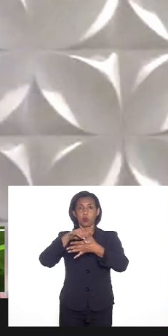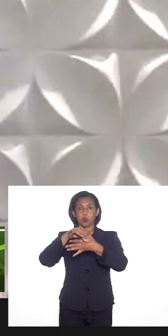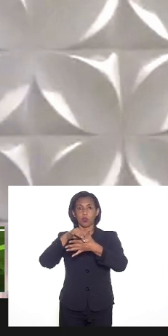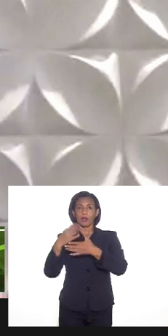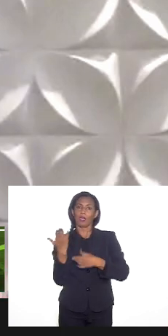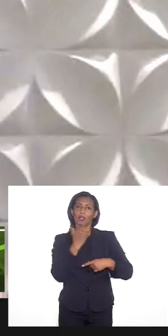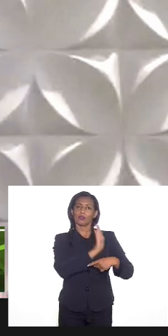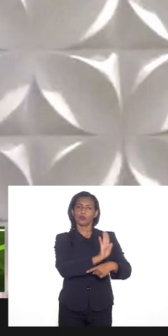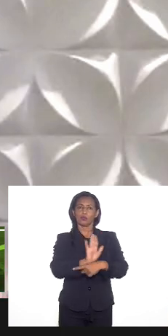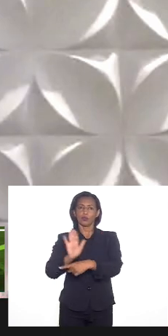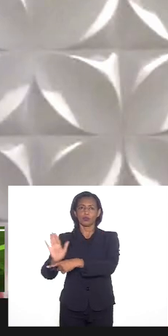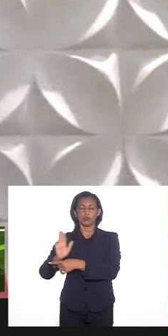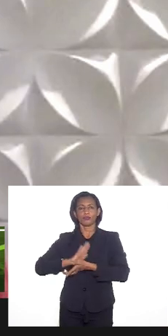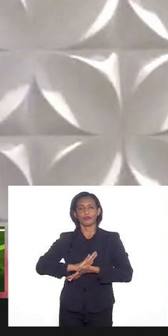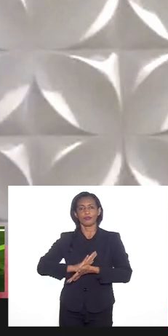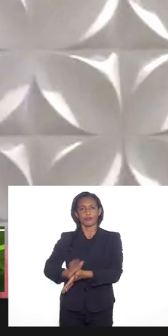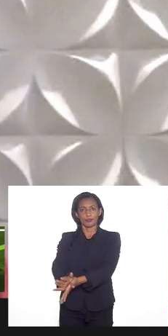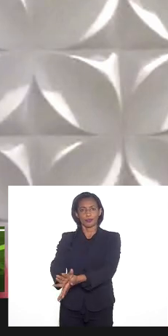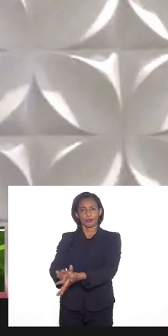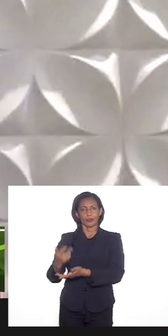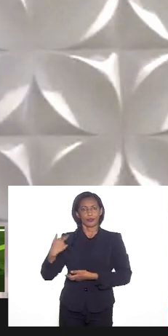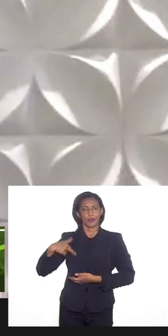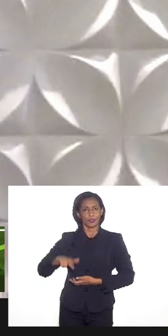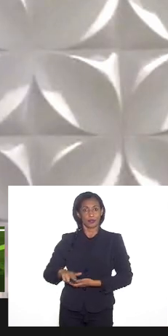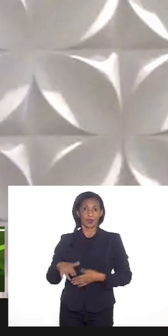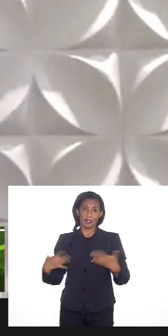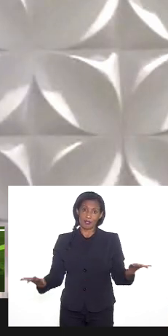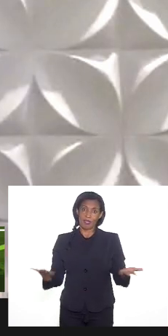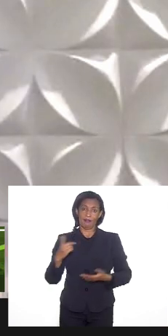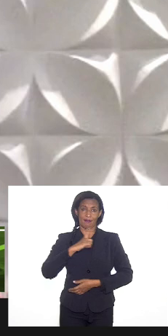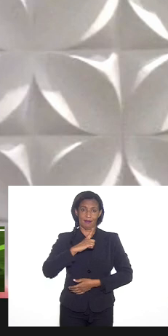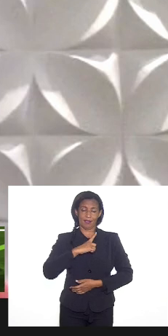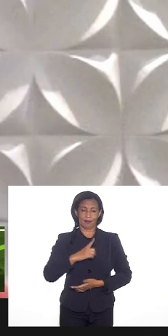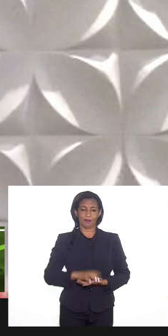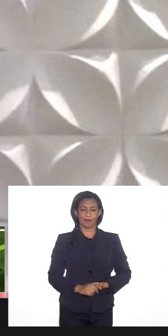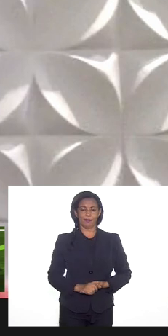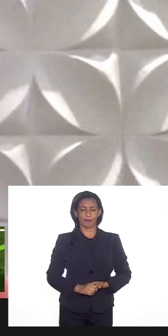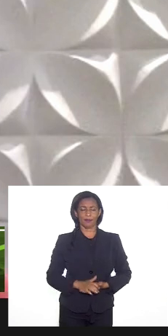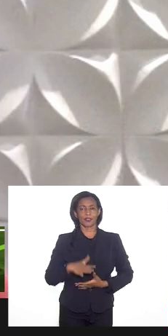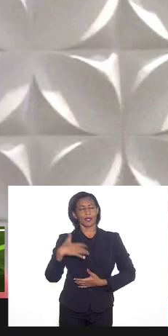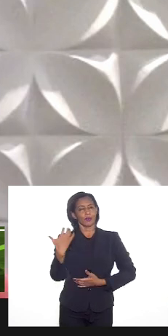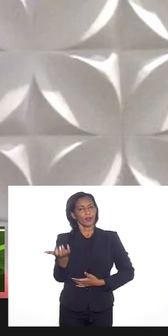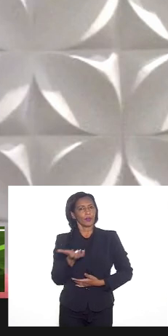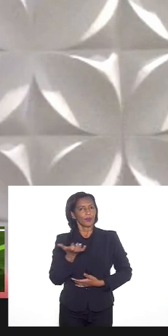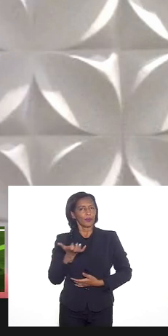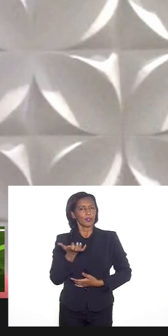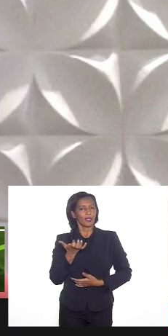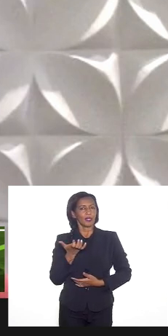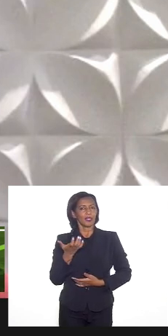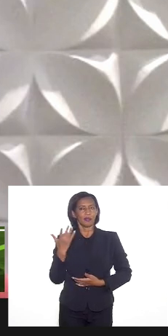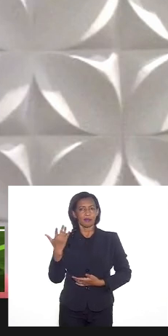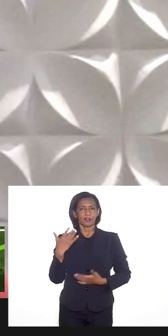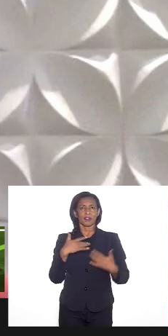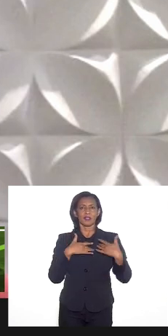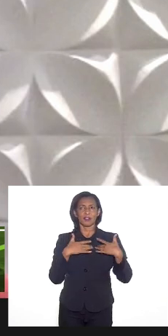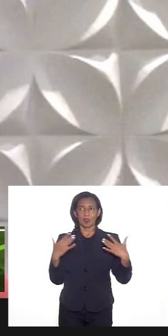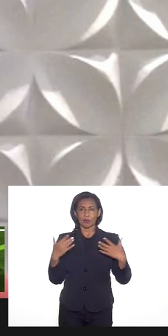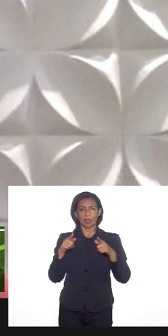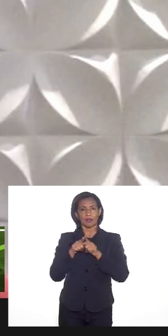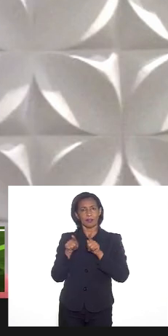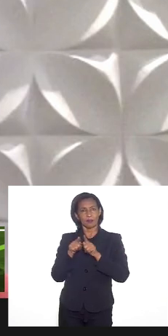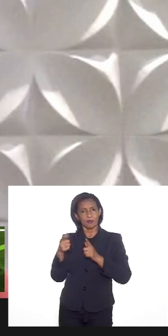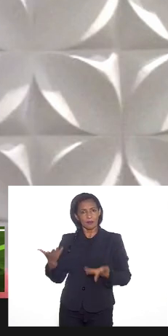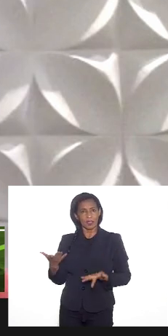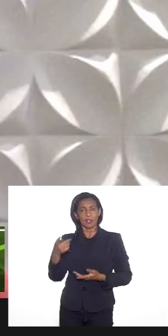contribuem para o racismo religioso se é que elas existem. Então, queria lhe saudar e também